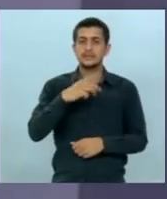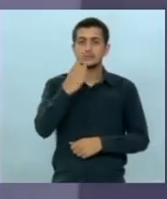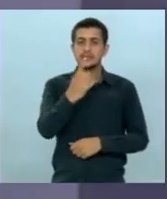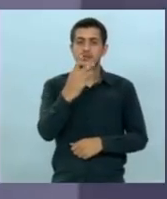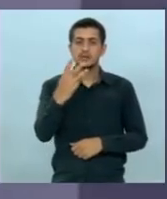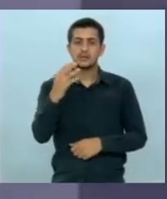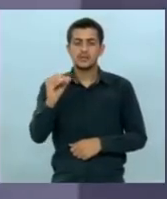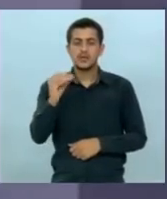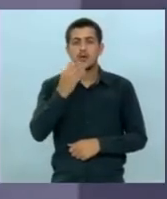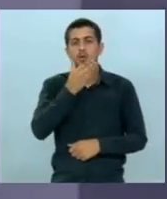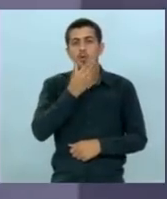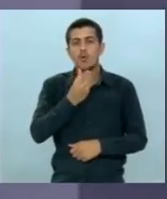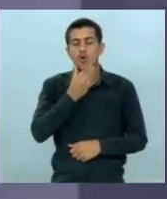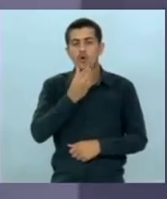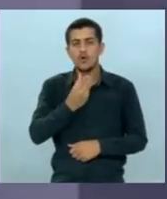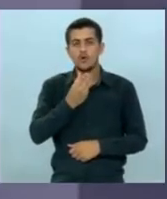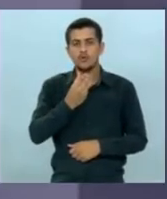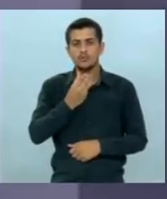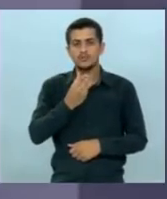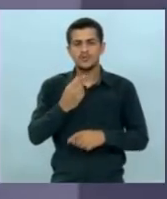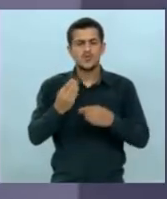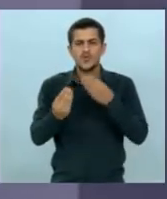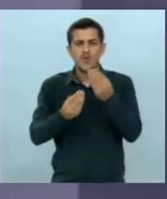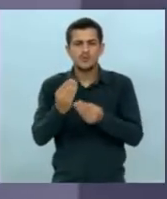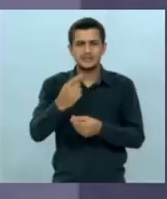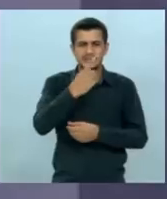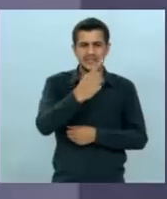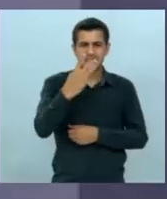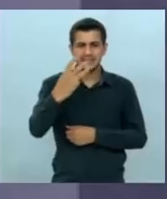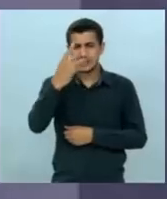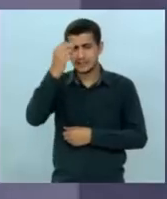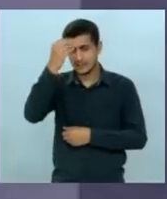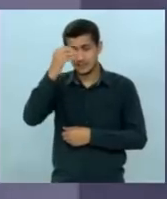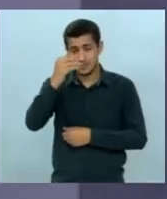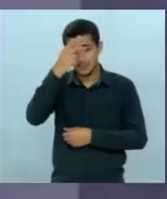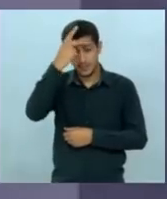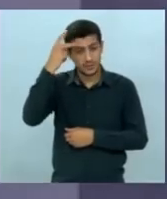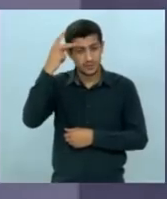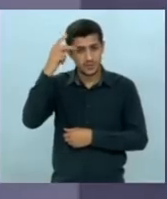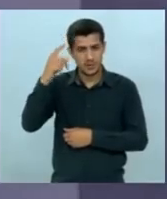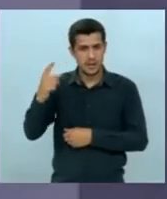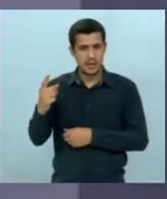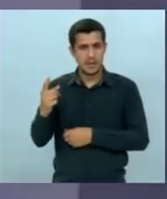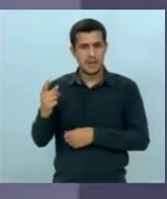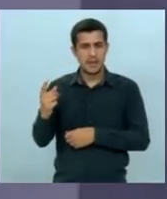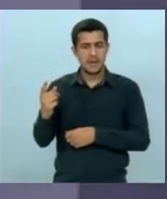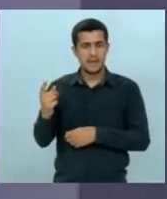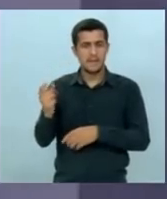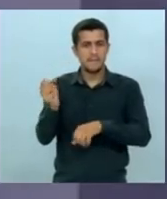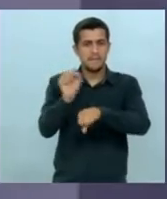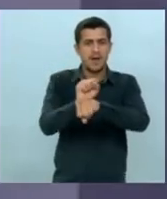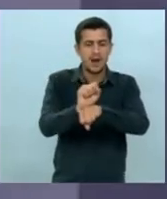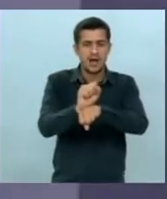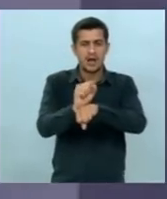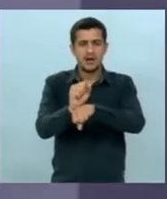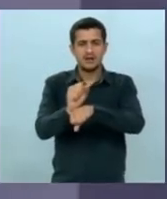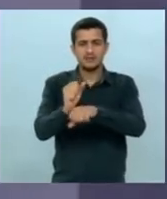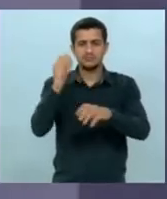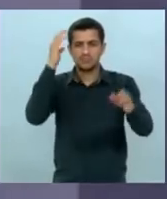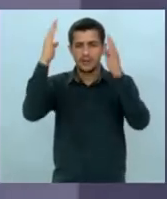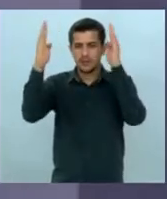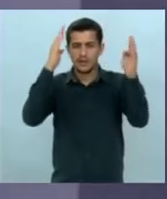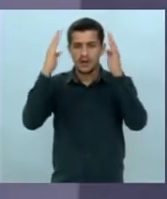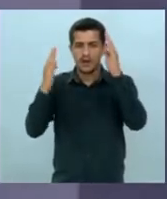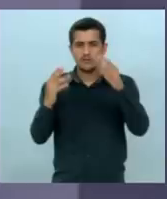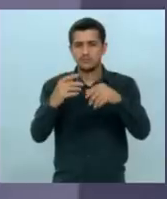como é que o DOF vai com 120 130 pessoas barrar carregamentos ou quantidades maiores de carregamento